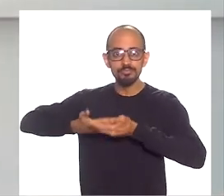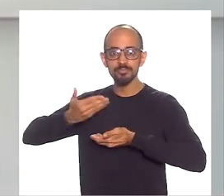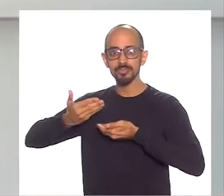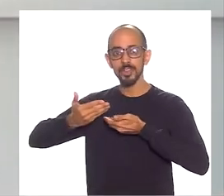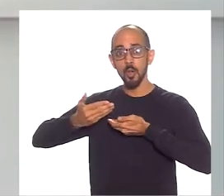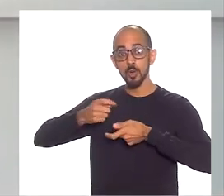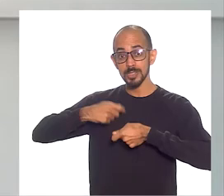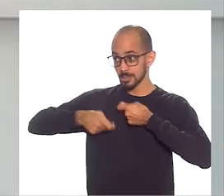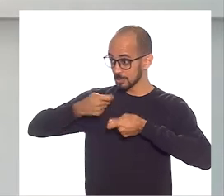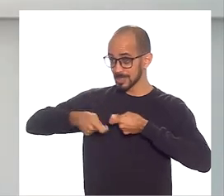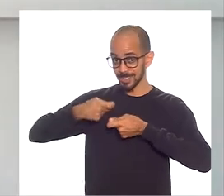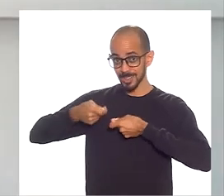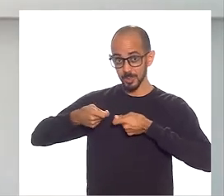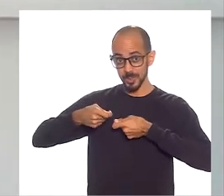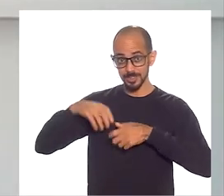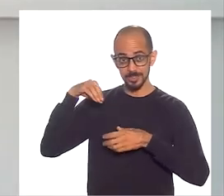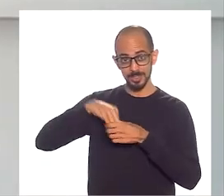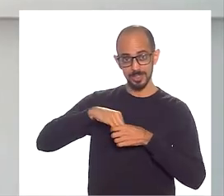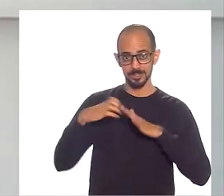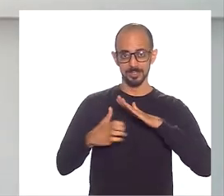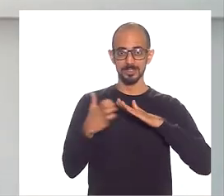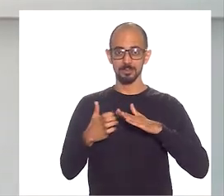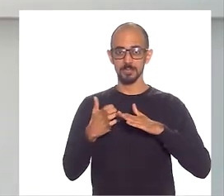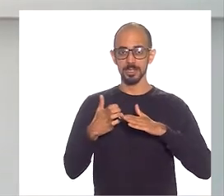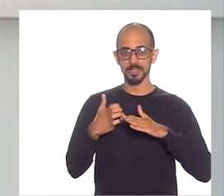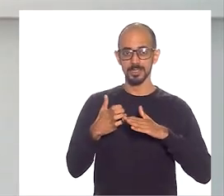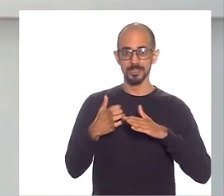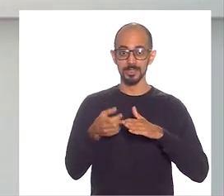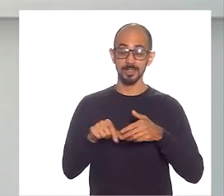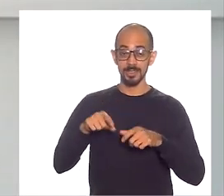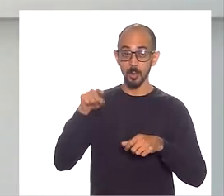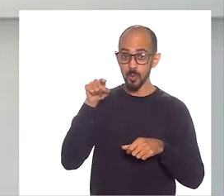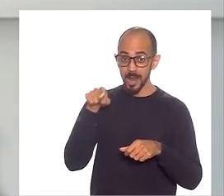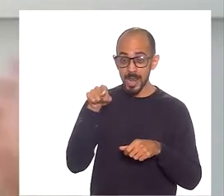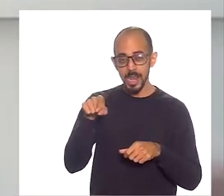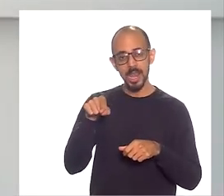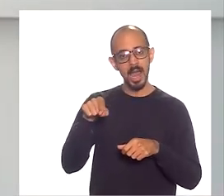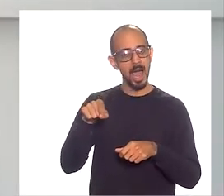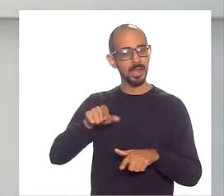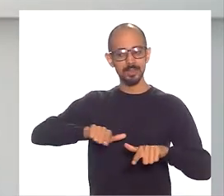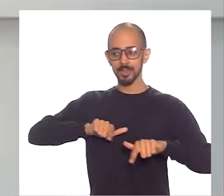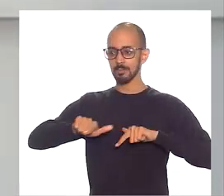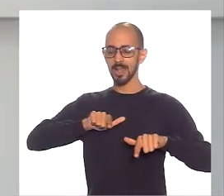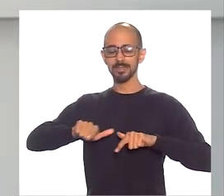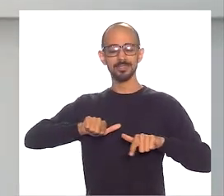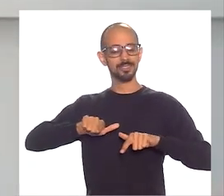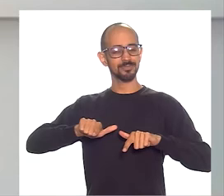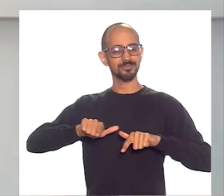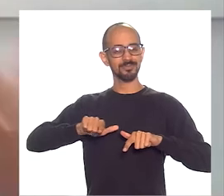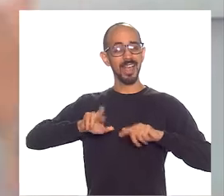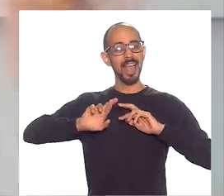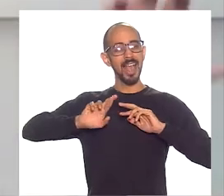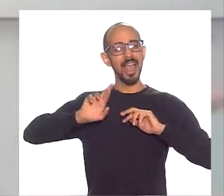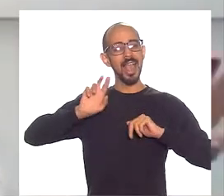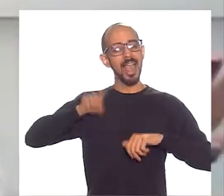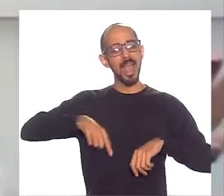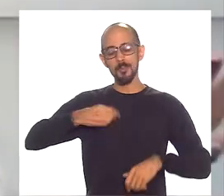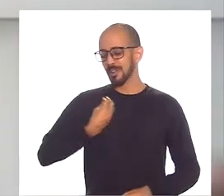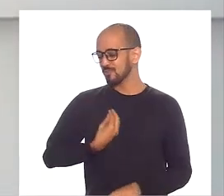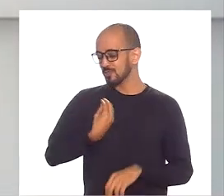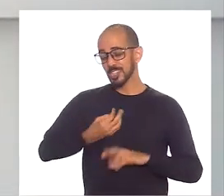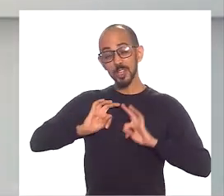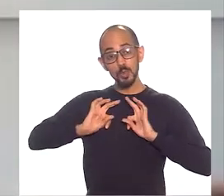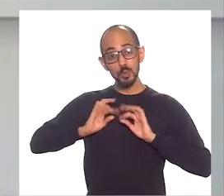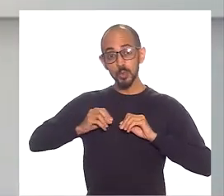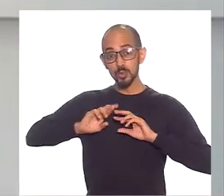executivos que são embarcados, que é uma realidade totalmente diferente para quem não tem noção